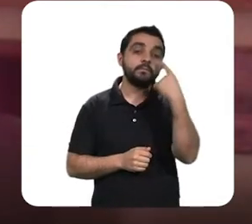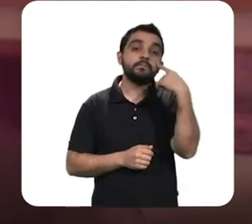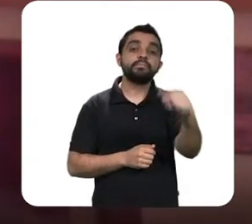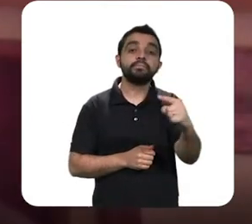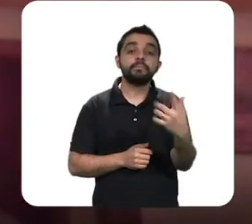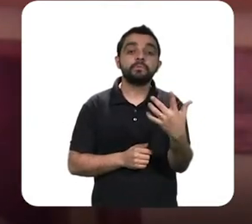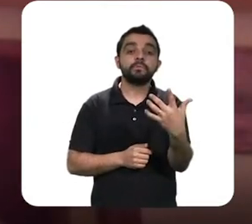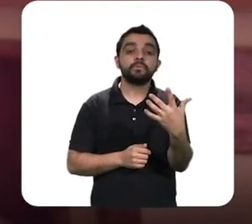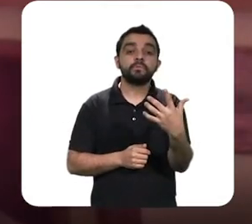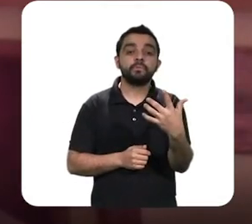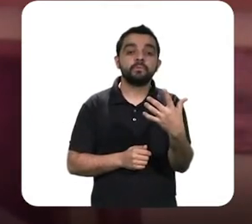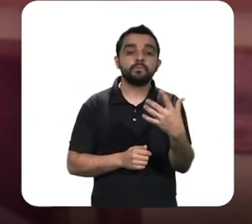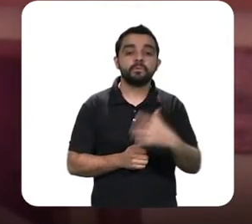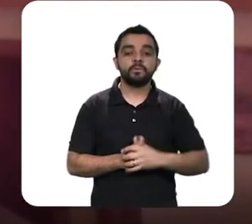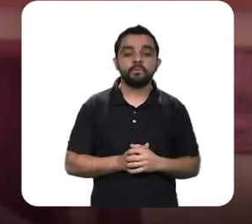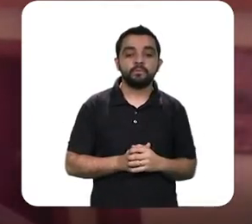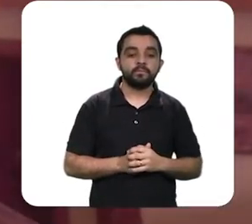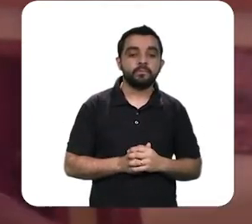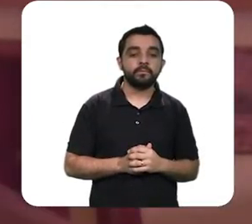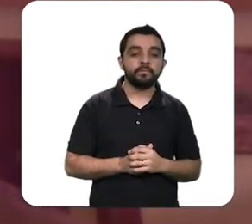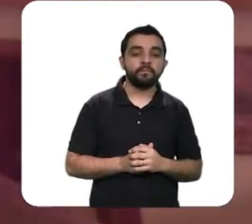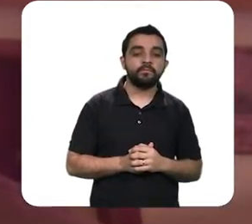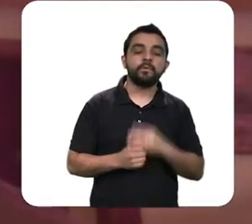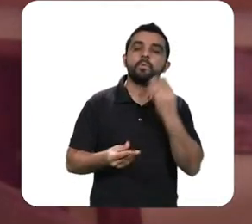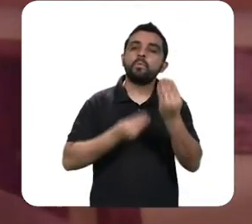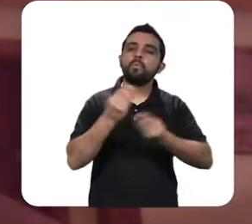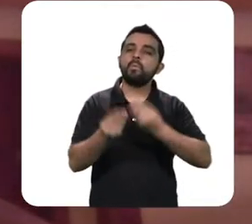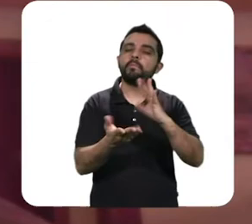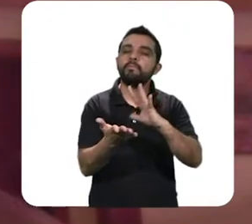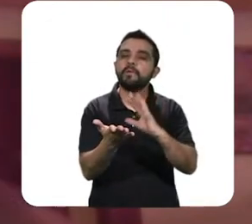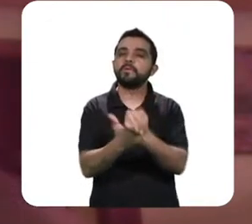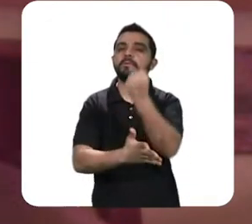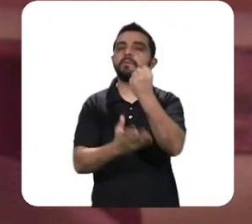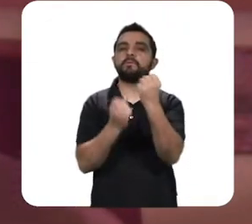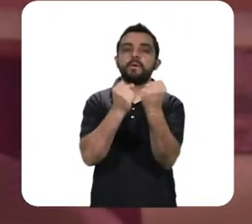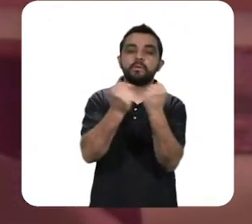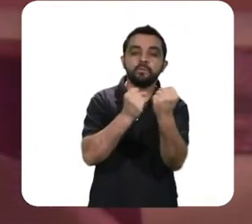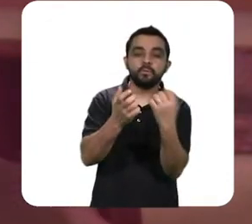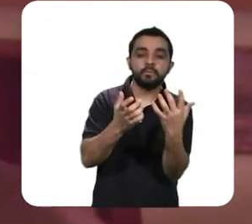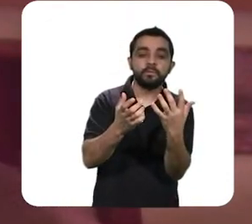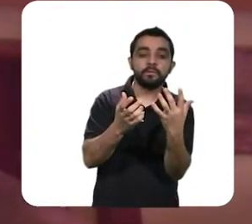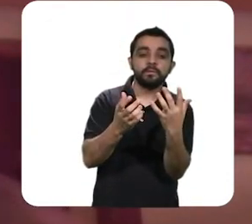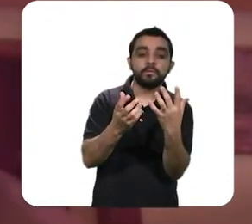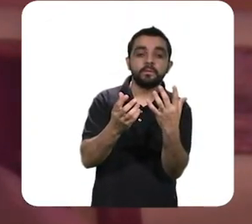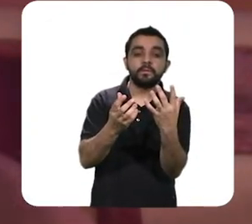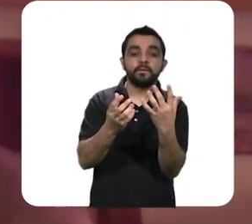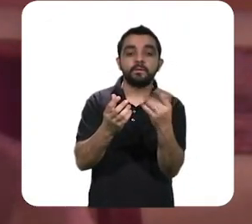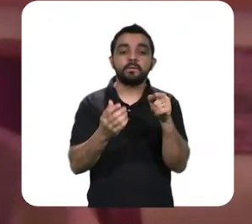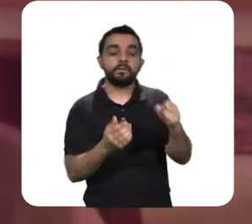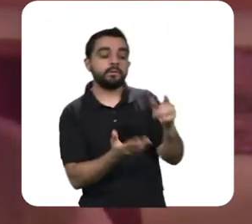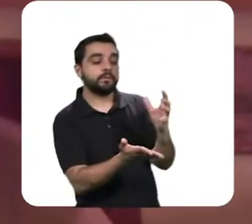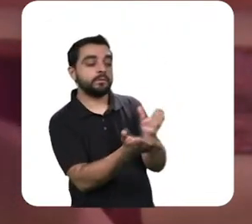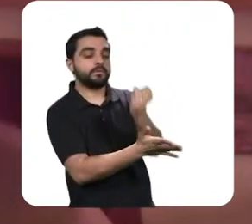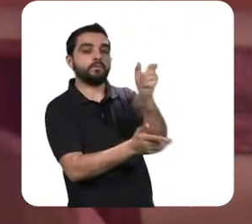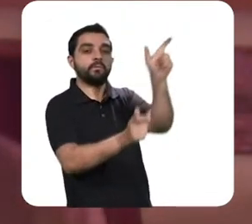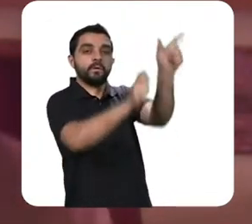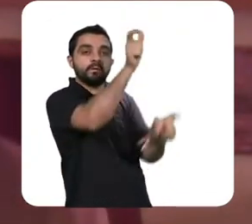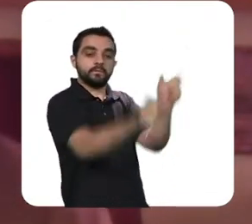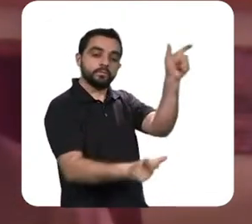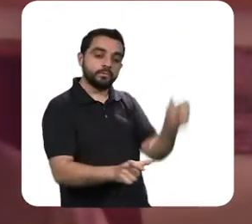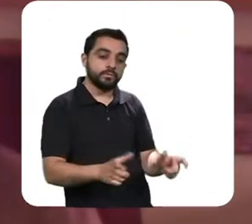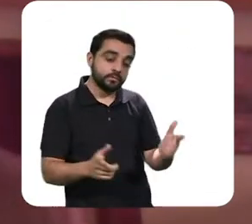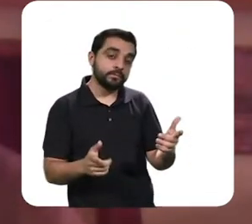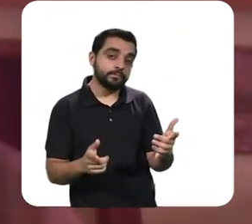existe um conflito entre você salvar a economia e salvar as pessoas isso é um falso dilema